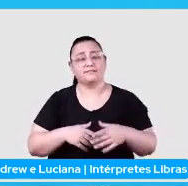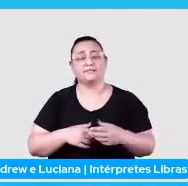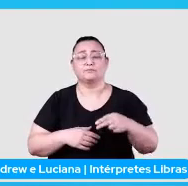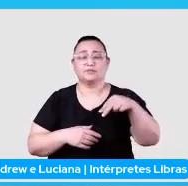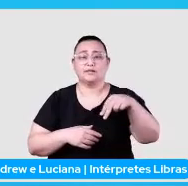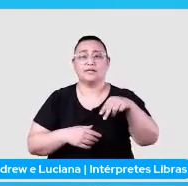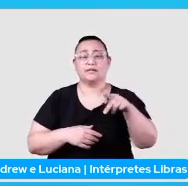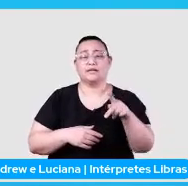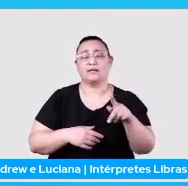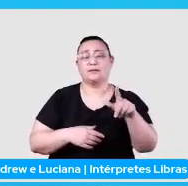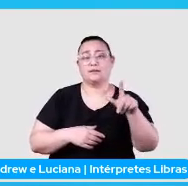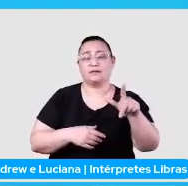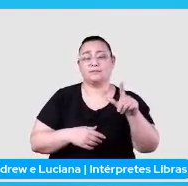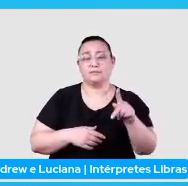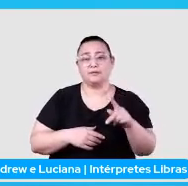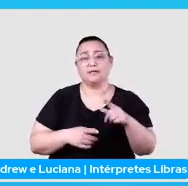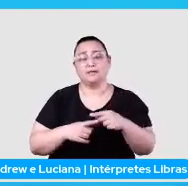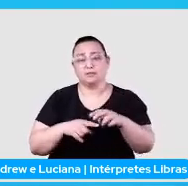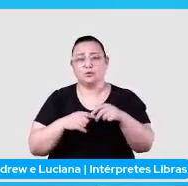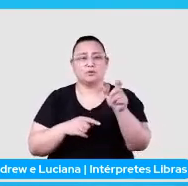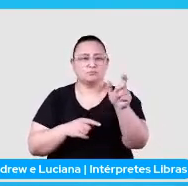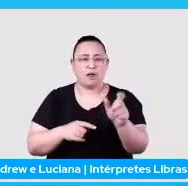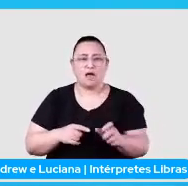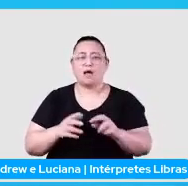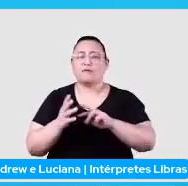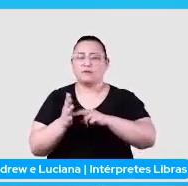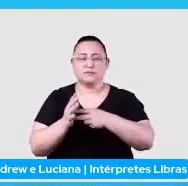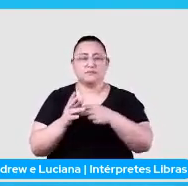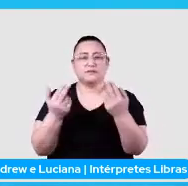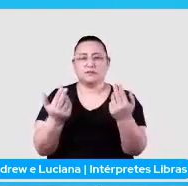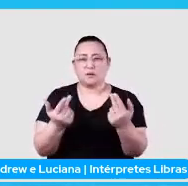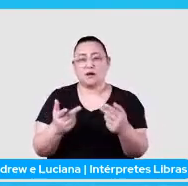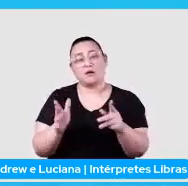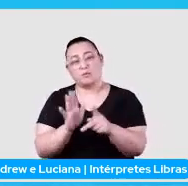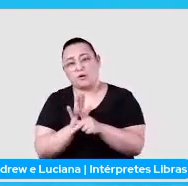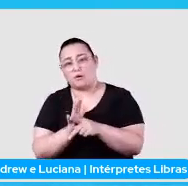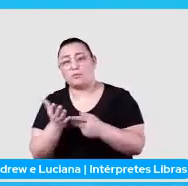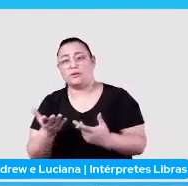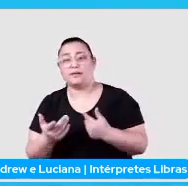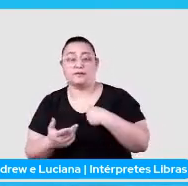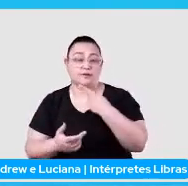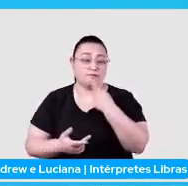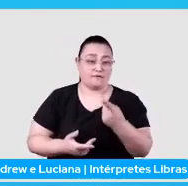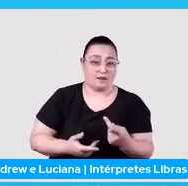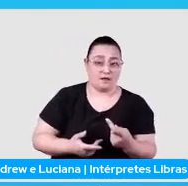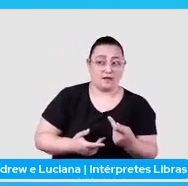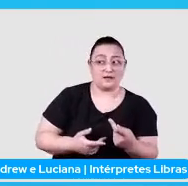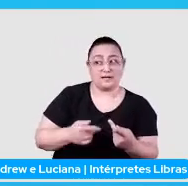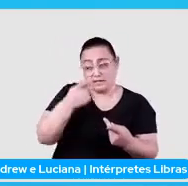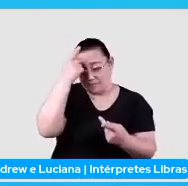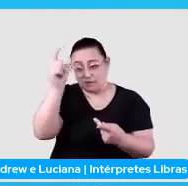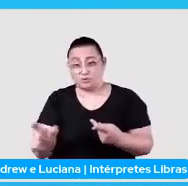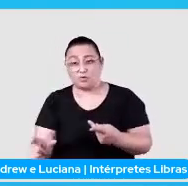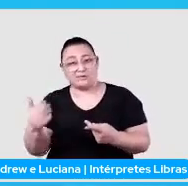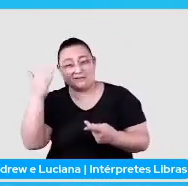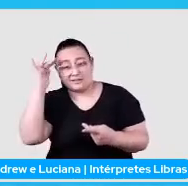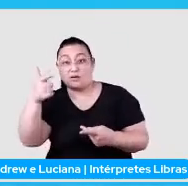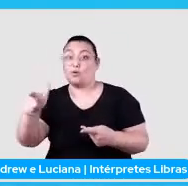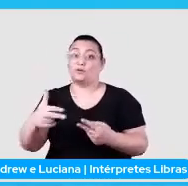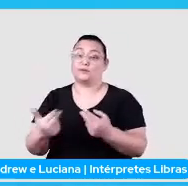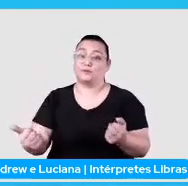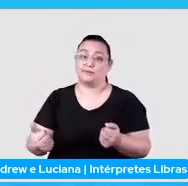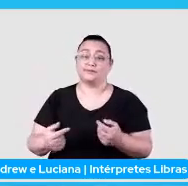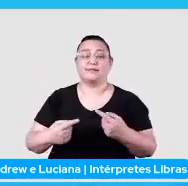essa questão da ambiguidade, como eu falei, até na nossa própria fala, na questão de eu falar uma coisa e outra pessoa entender o que eu falo, tem essa